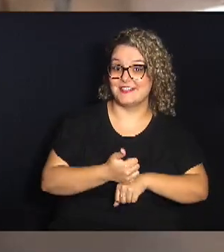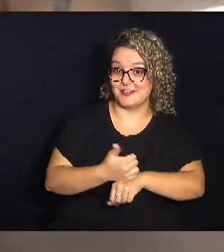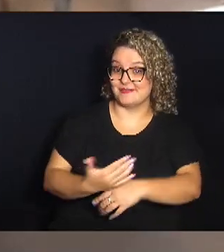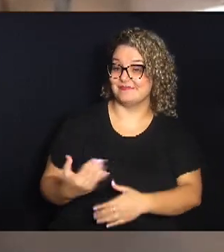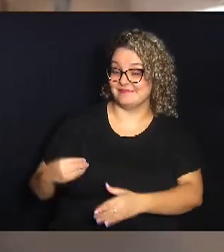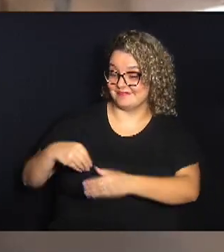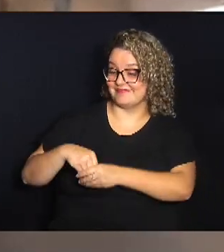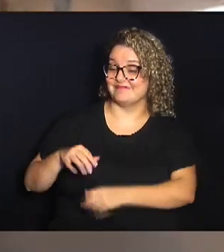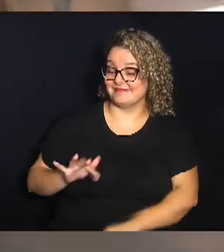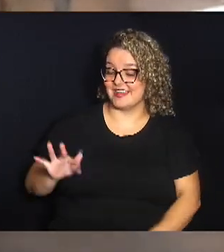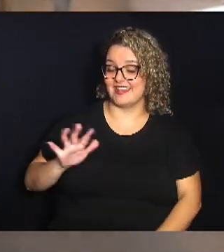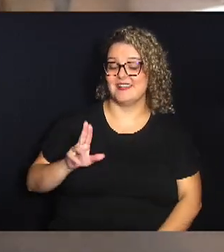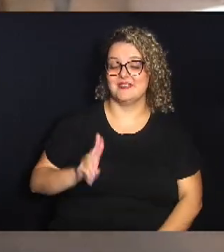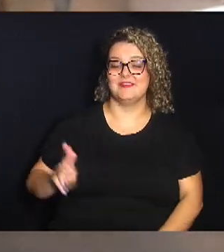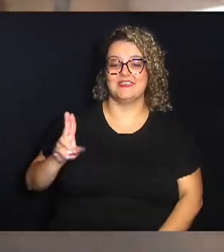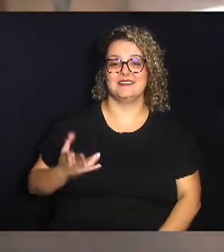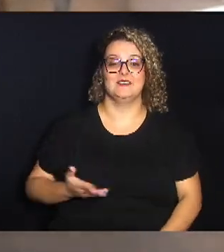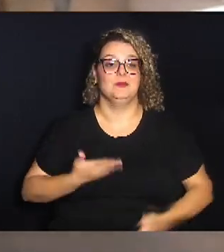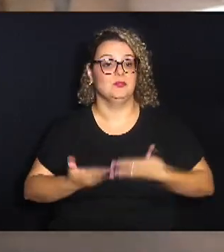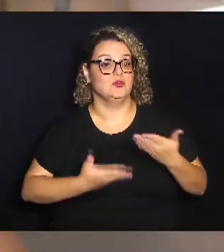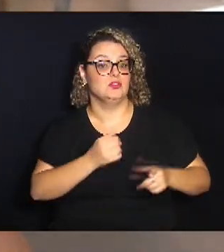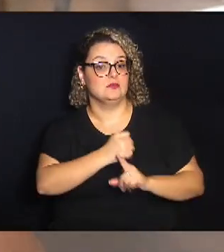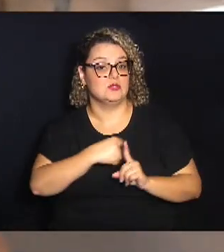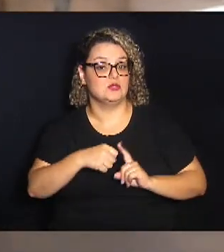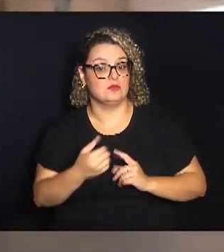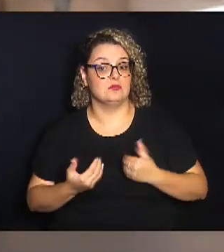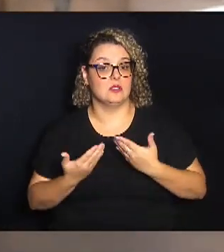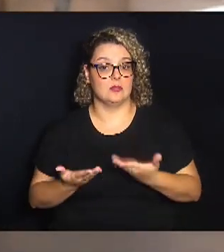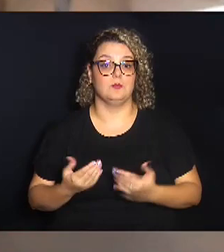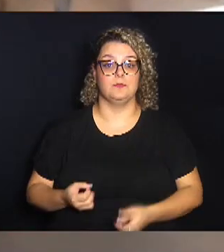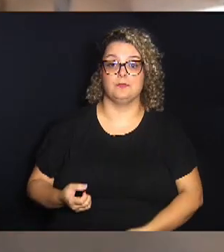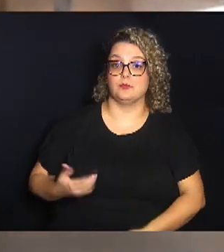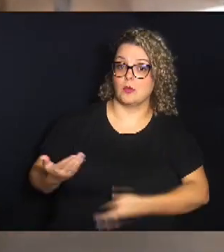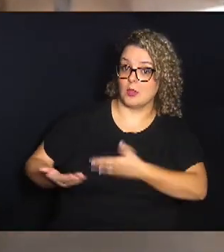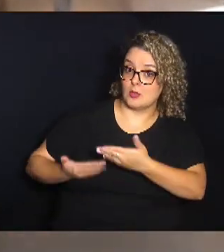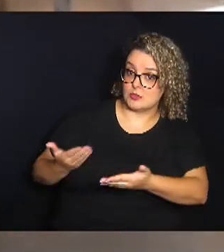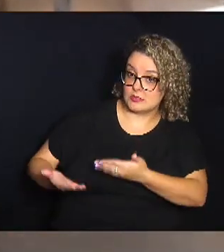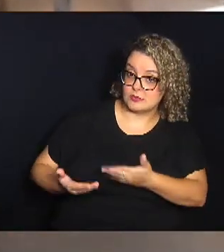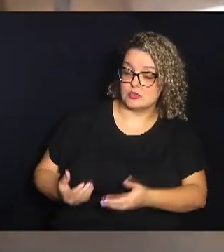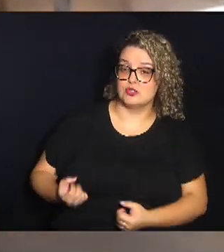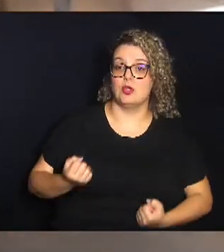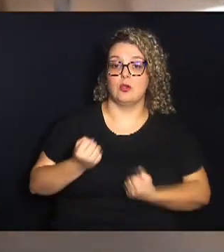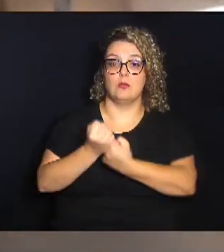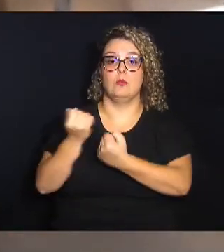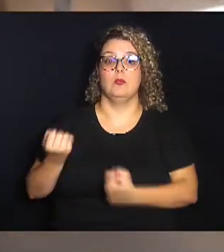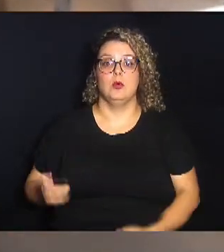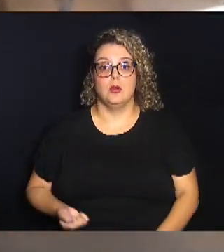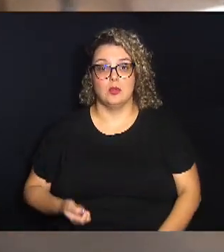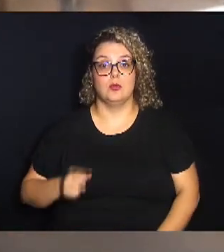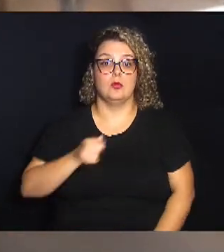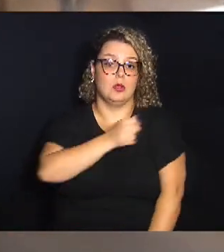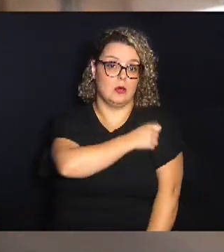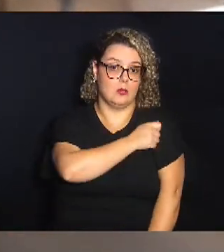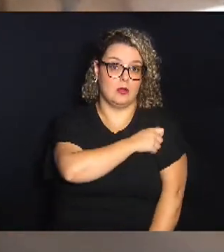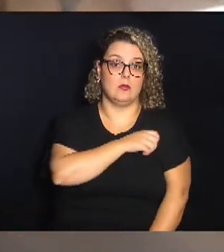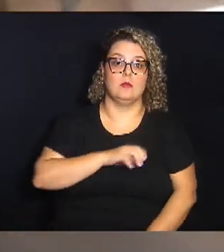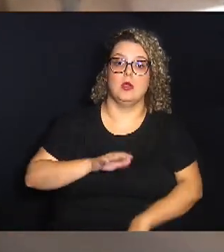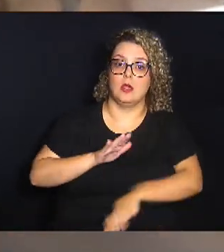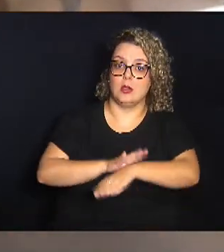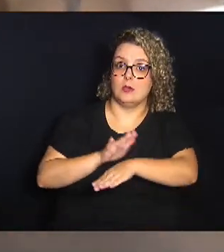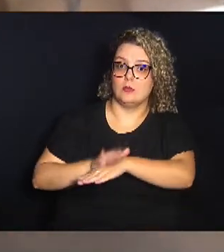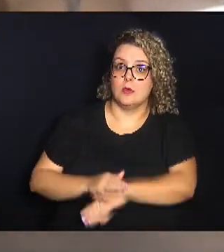universidade. Bom, além do serviço social, que mais é oferecido aqui? O serviço de apoio ao estudante também oferece orientação educacional, apoio psicológico